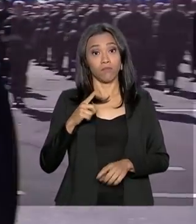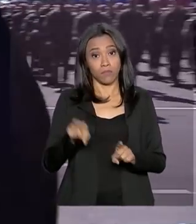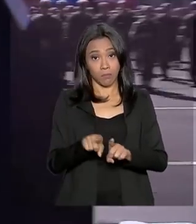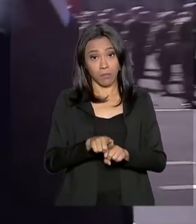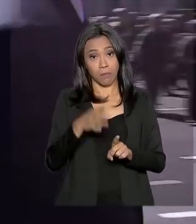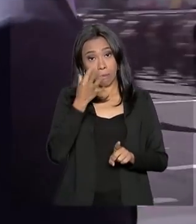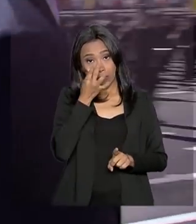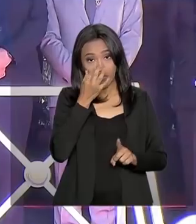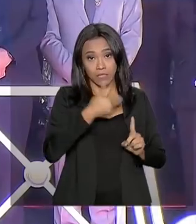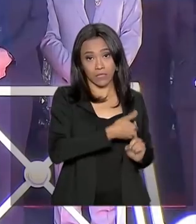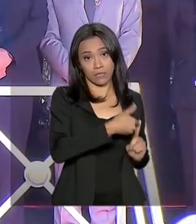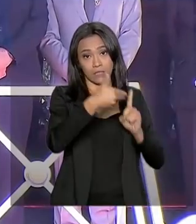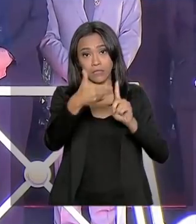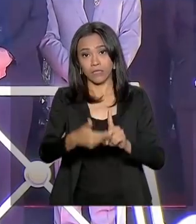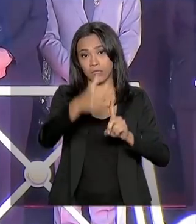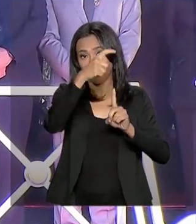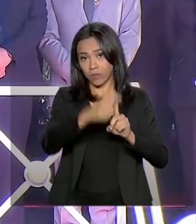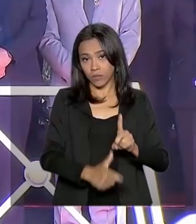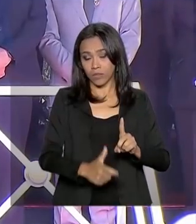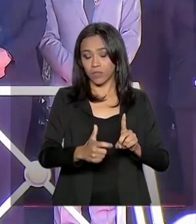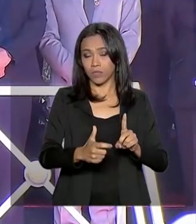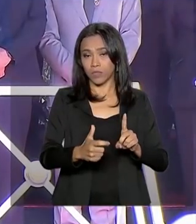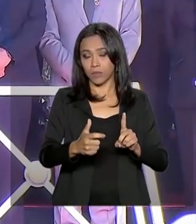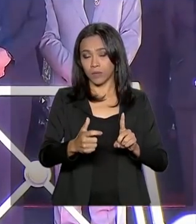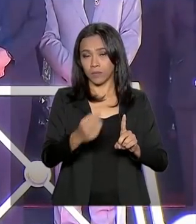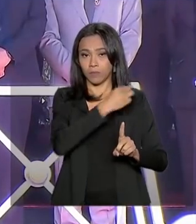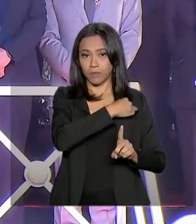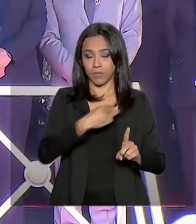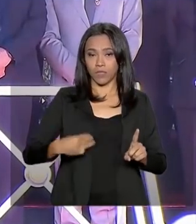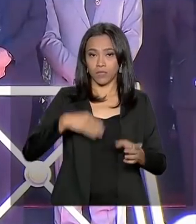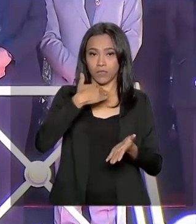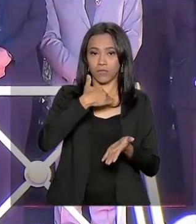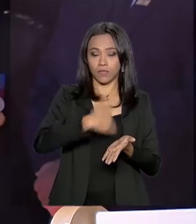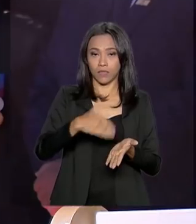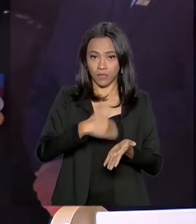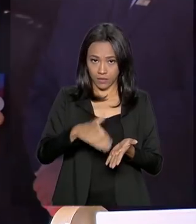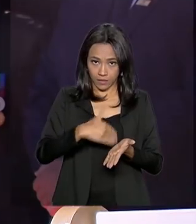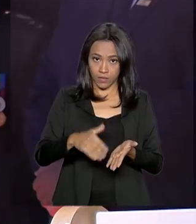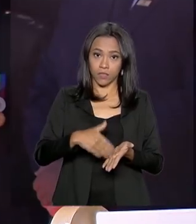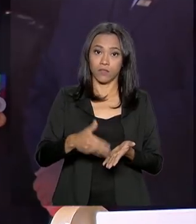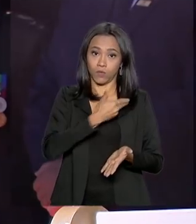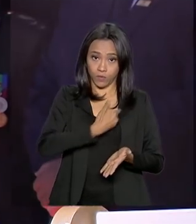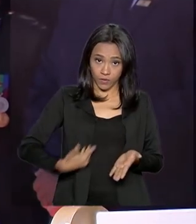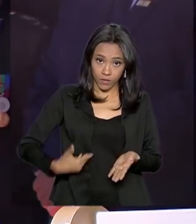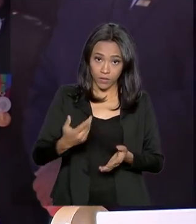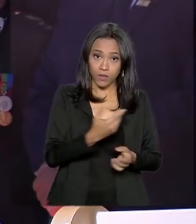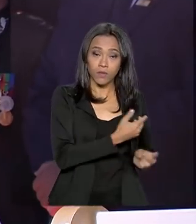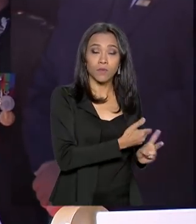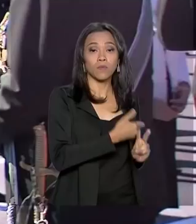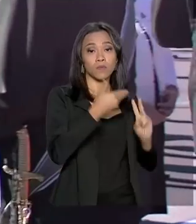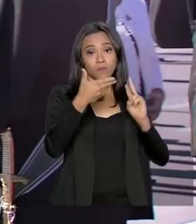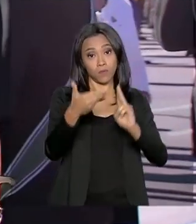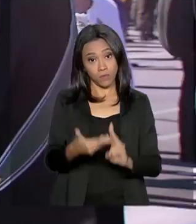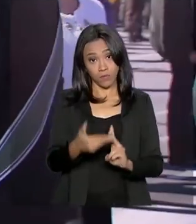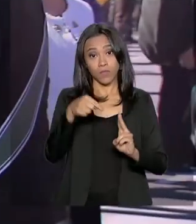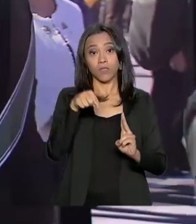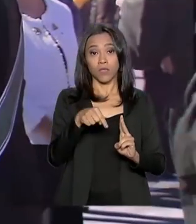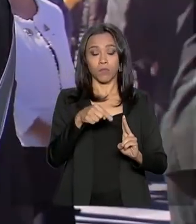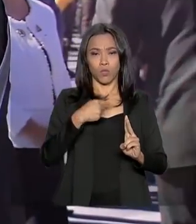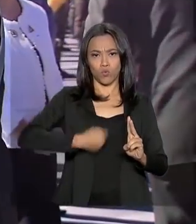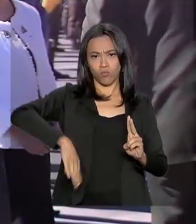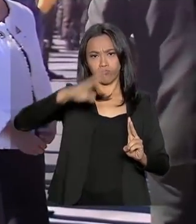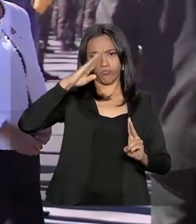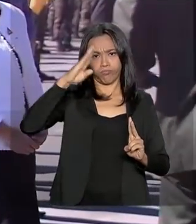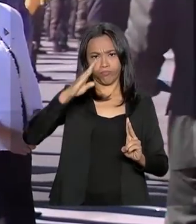aqui o ministro da Secretaria de Governo, Floriano Peixoto, o comandante militar do Sudeste,